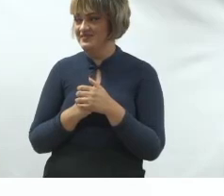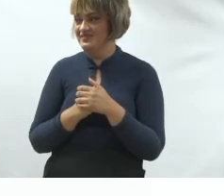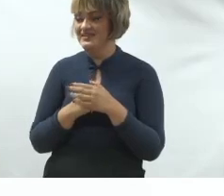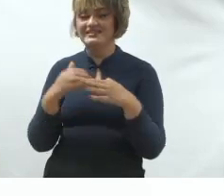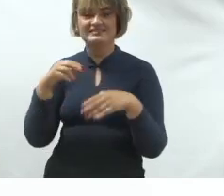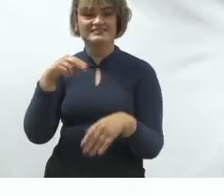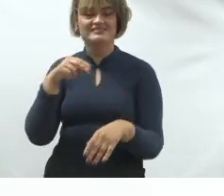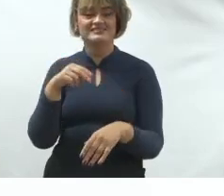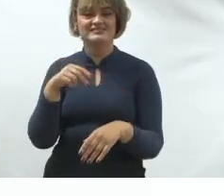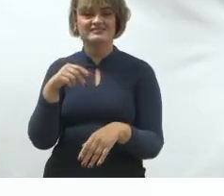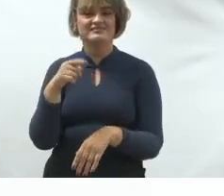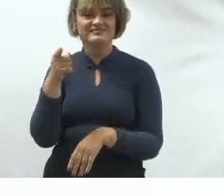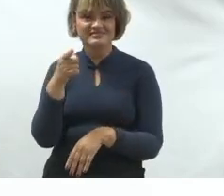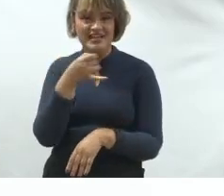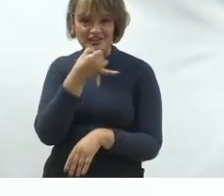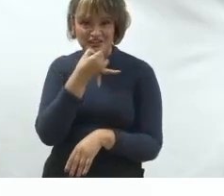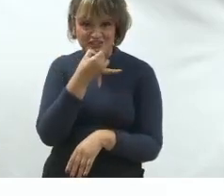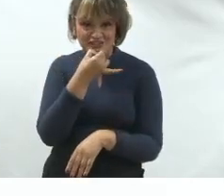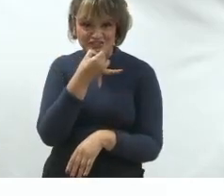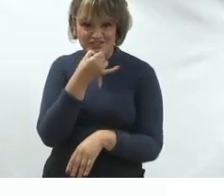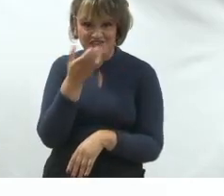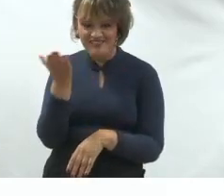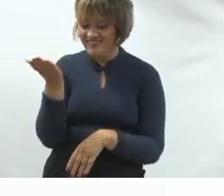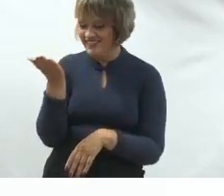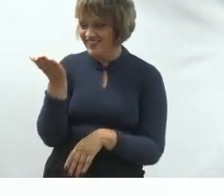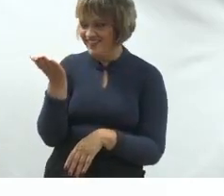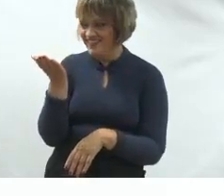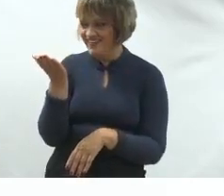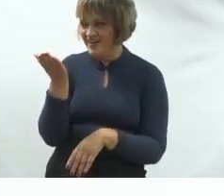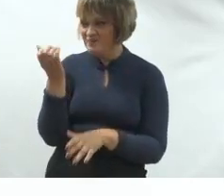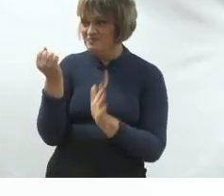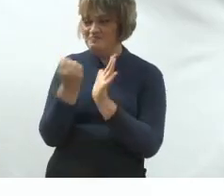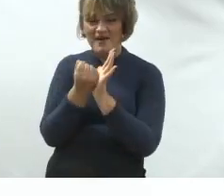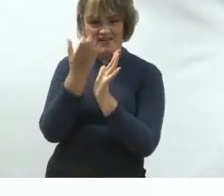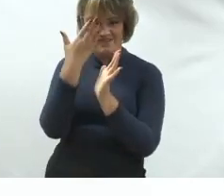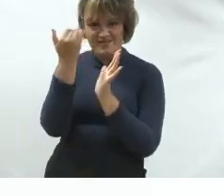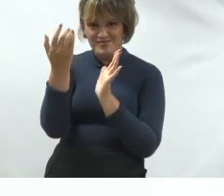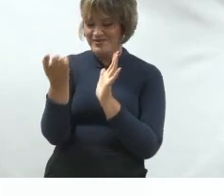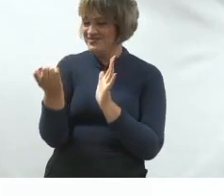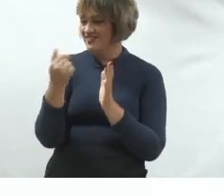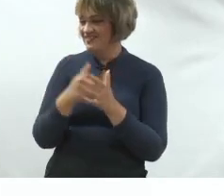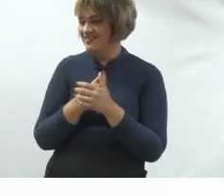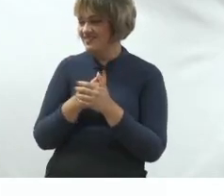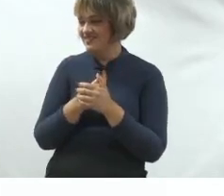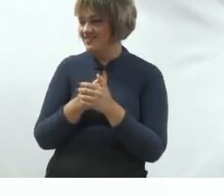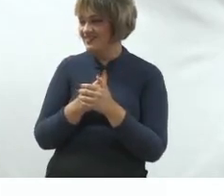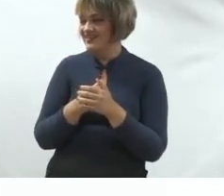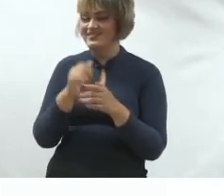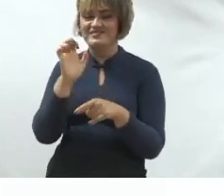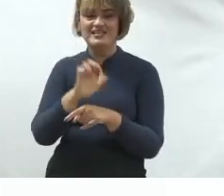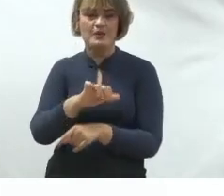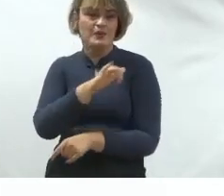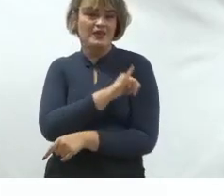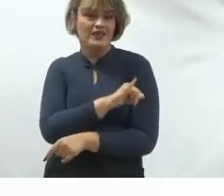Nike, porque você tá chorando. Nike, porque você tá chorando. isso, tem um detalhe, todo um detalhe, Rio de Janeiro.